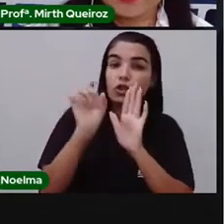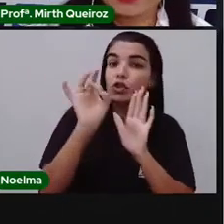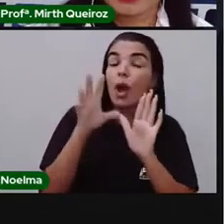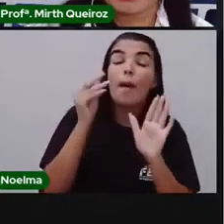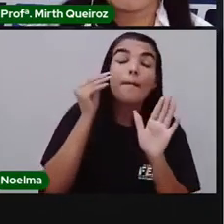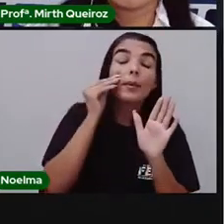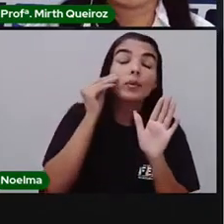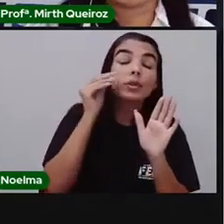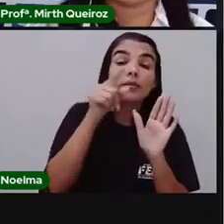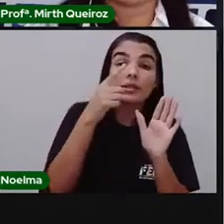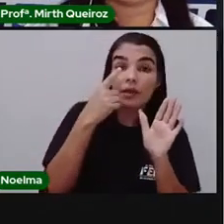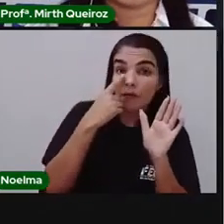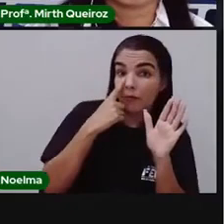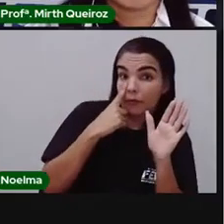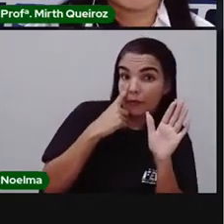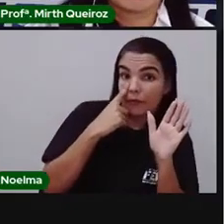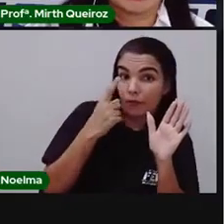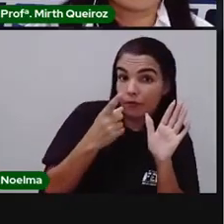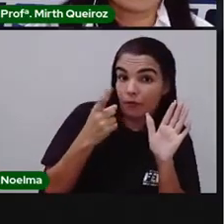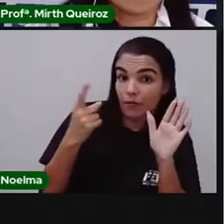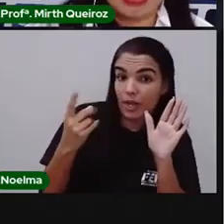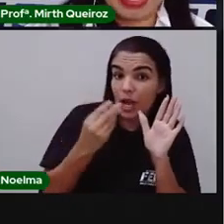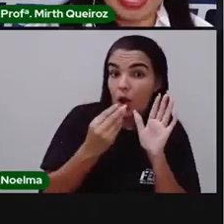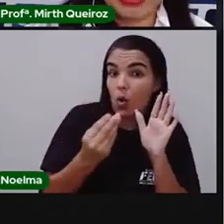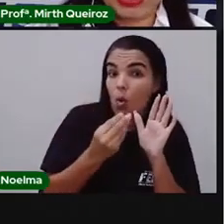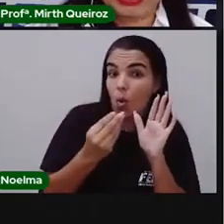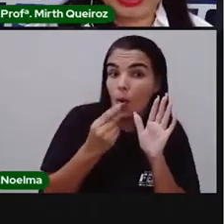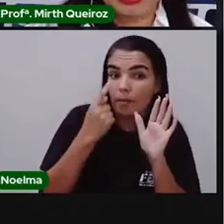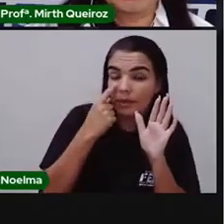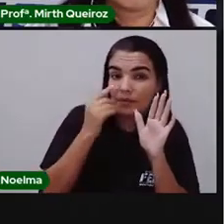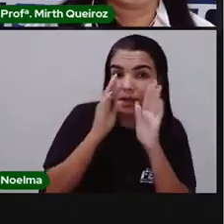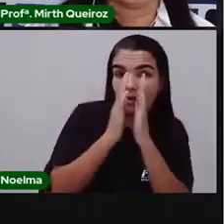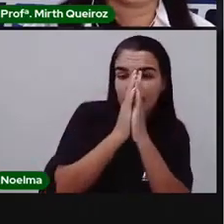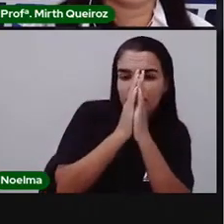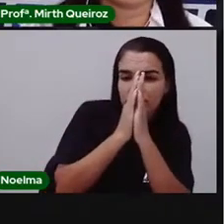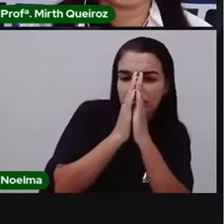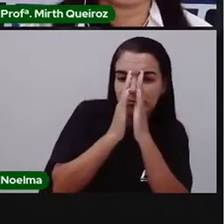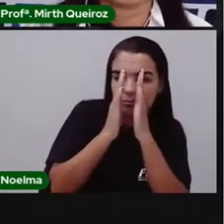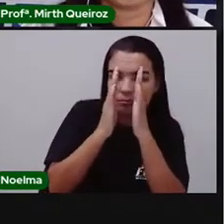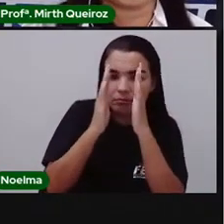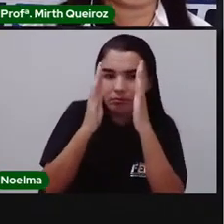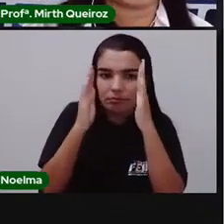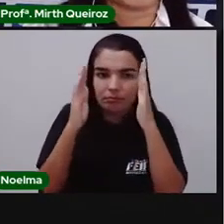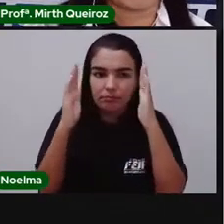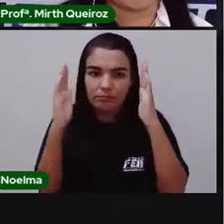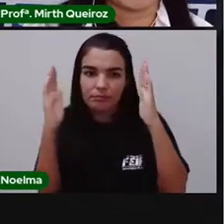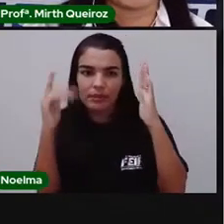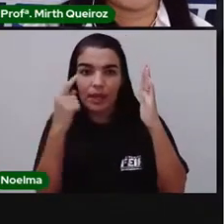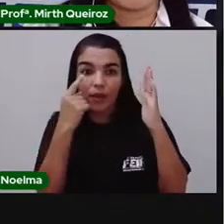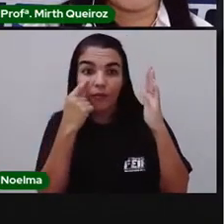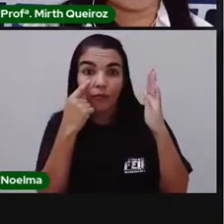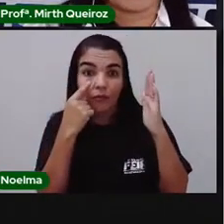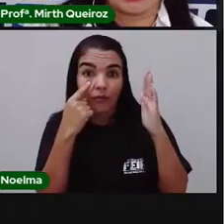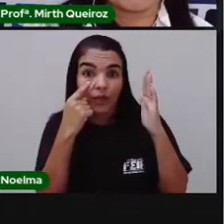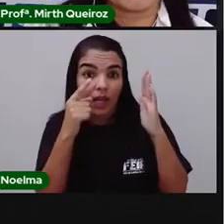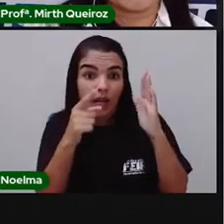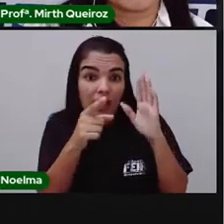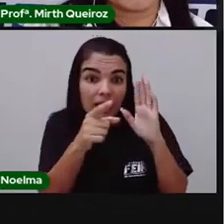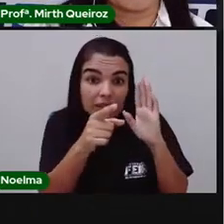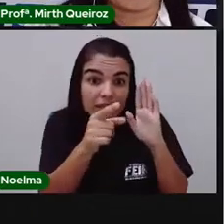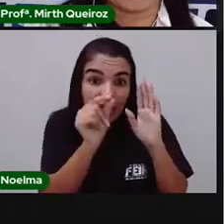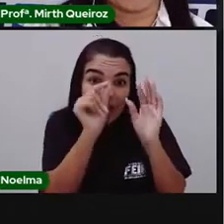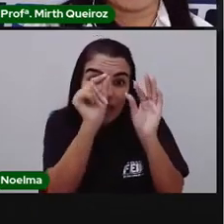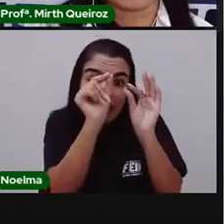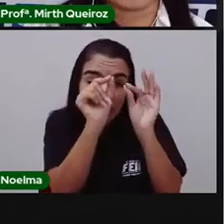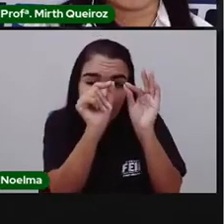exemplificar em relação à margem, tá? Nós temos pessoas que já começam a escrever aqui